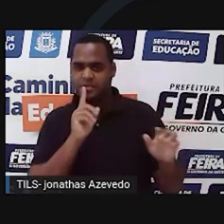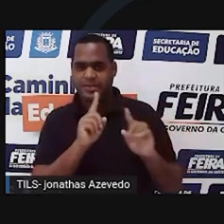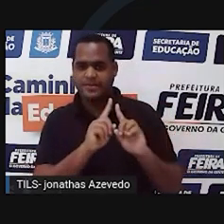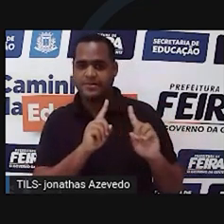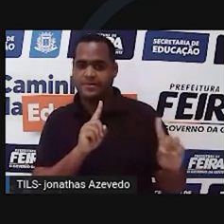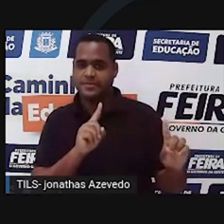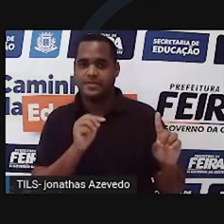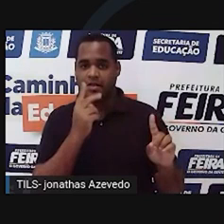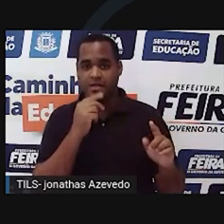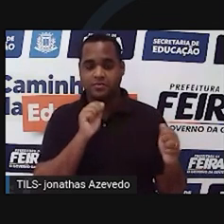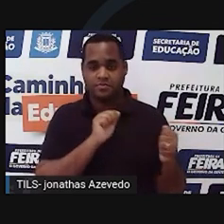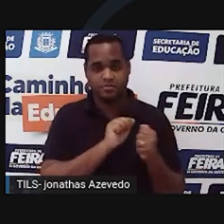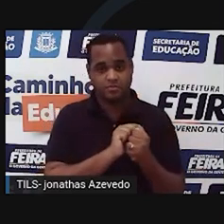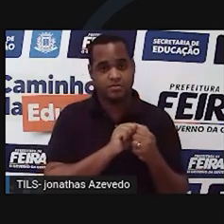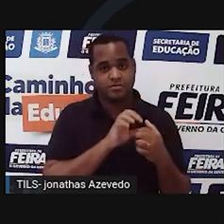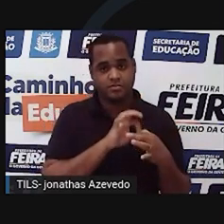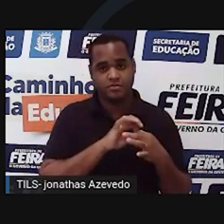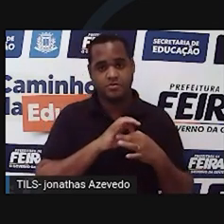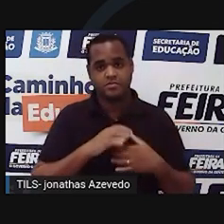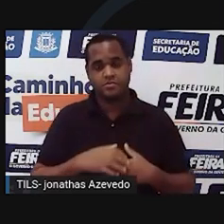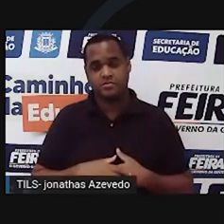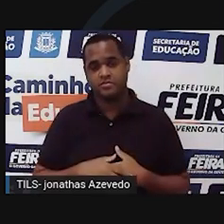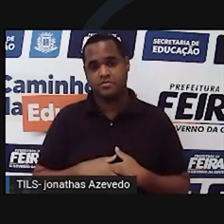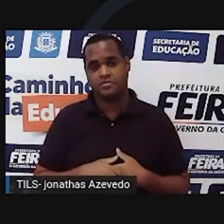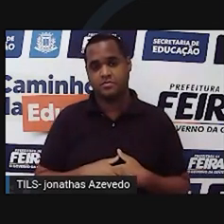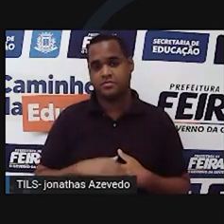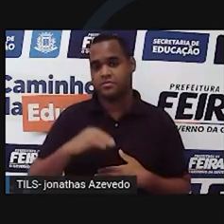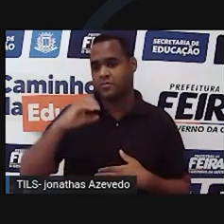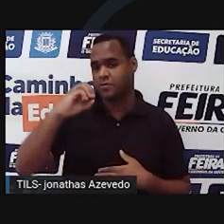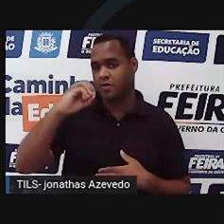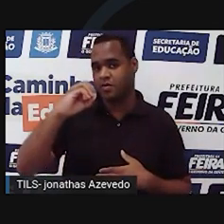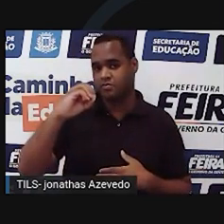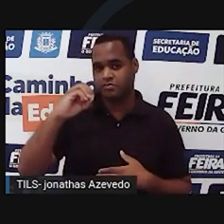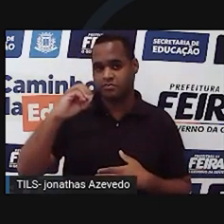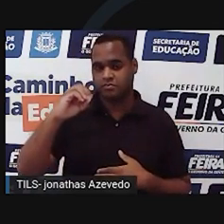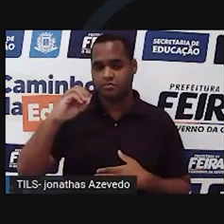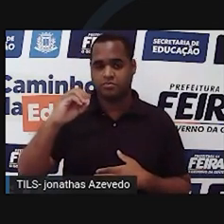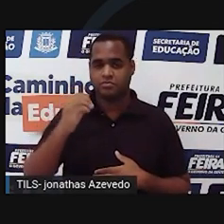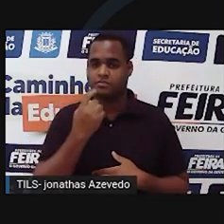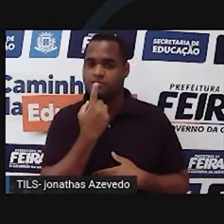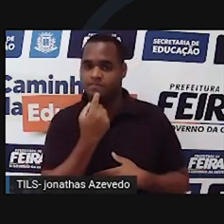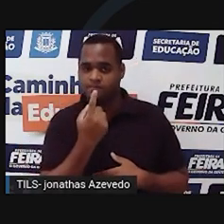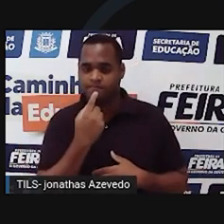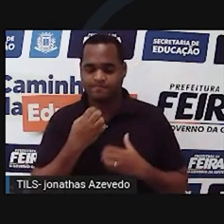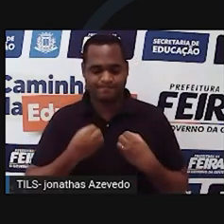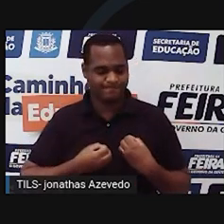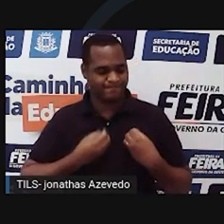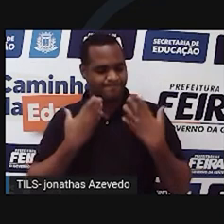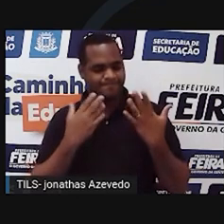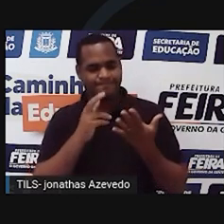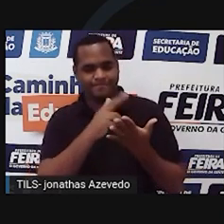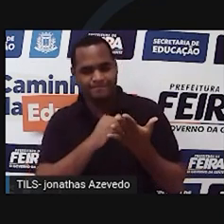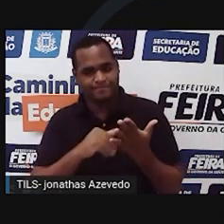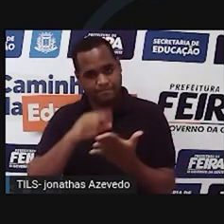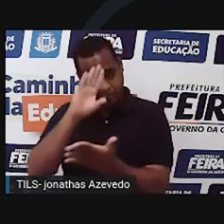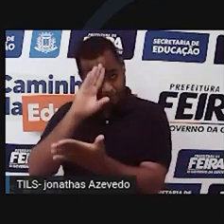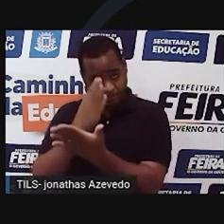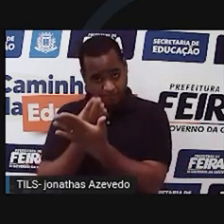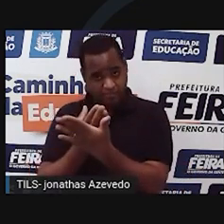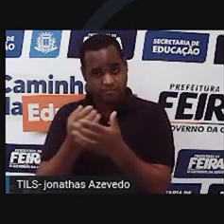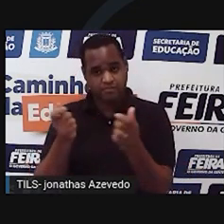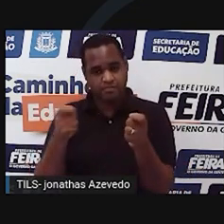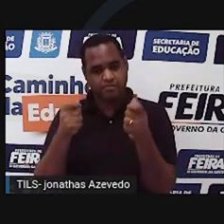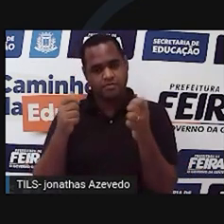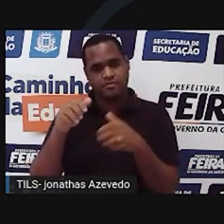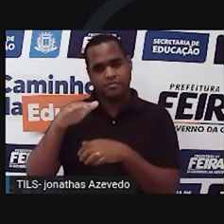próximos. E as pessoas que têm sangue tipo O geralmente são expressivos, criativos e confiantes. Mais ou menos um